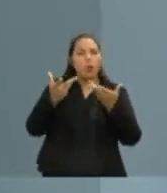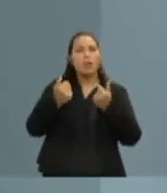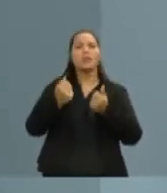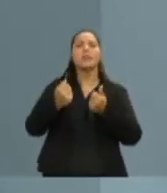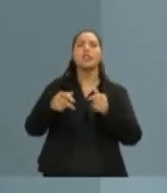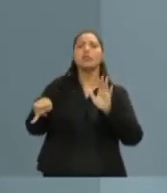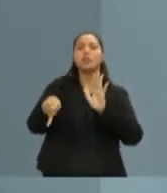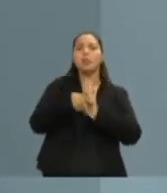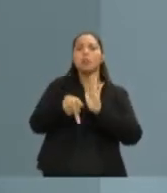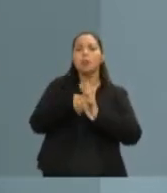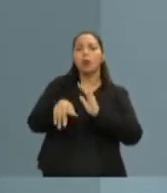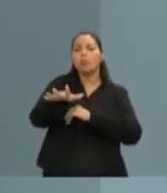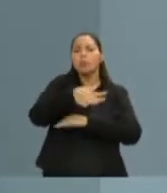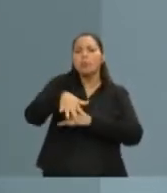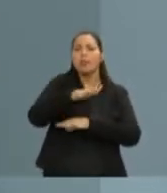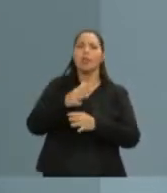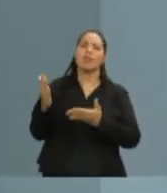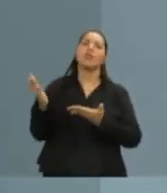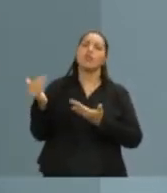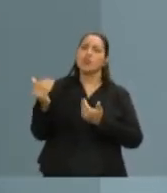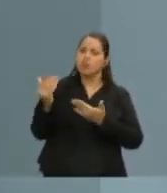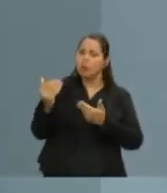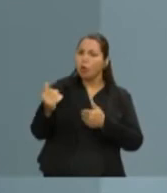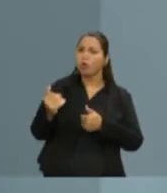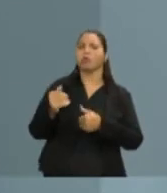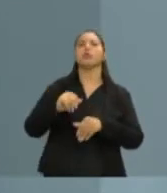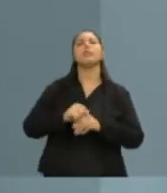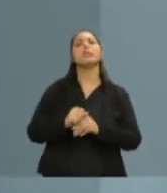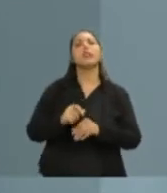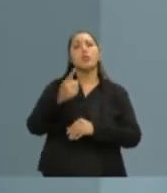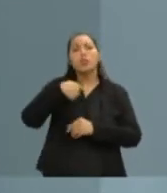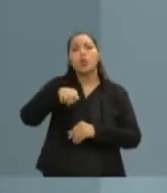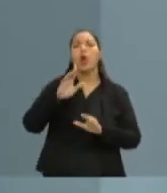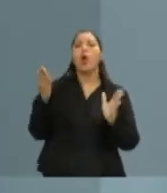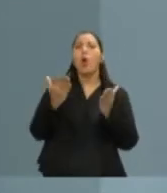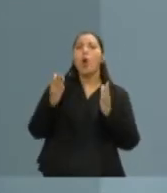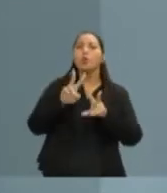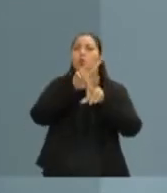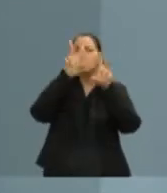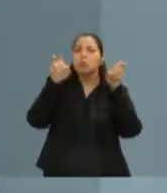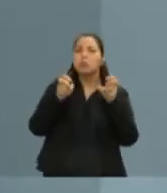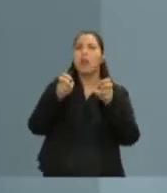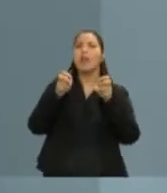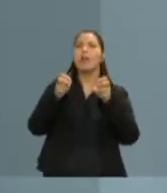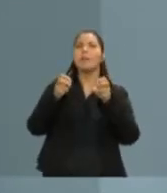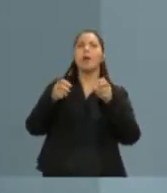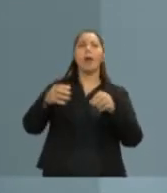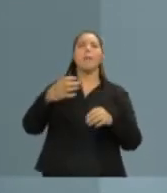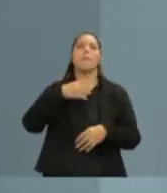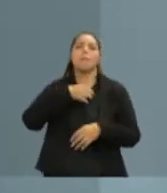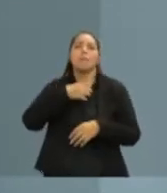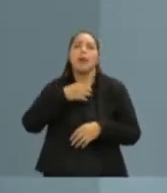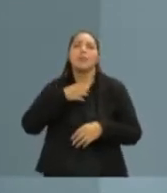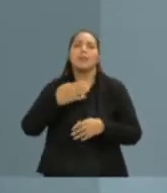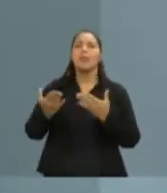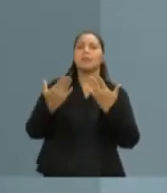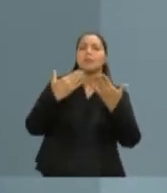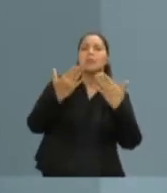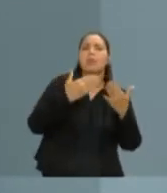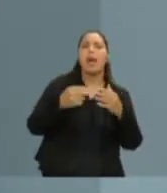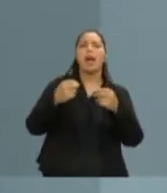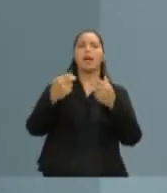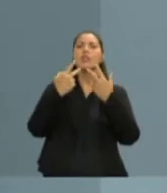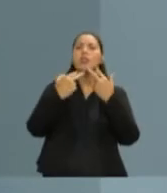adequada à juventude. Nós precisamos ter hoje uma linguagem que atraia o jovem. O jovem de hoje é moderno, ele está nas redes sociais, ele se